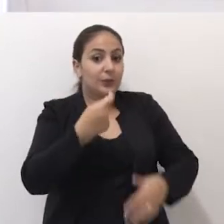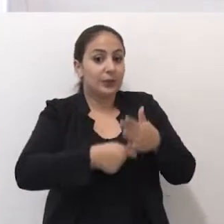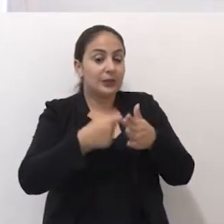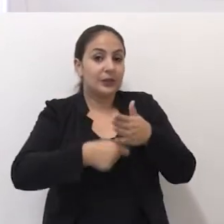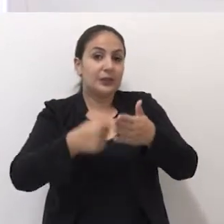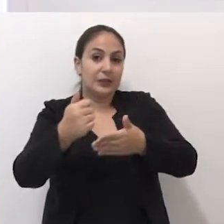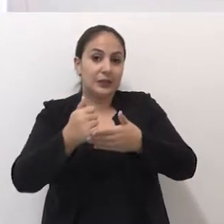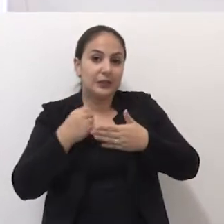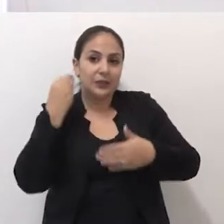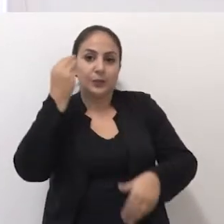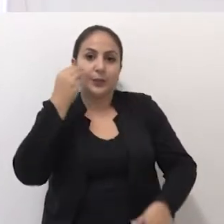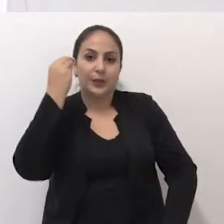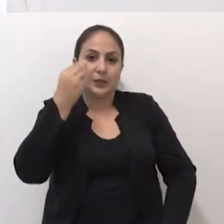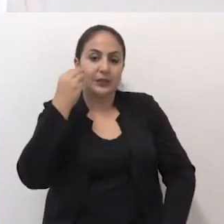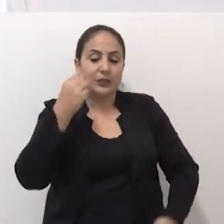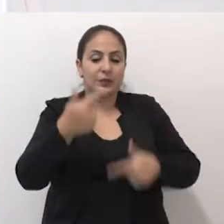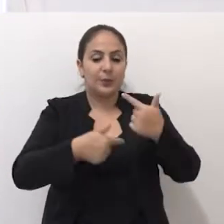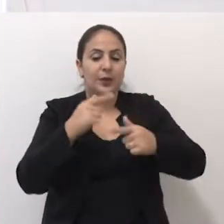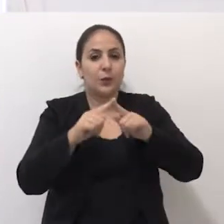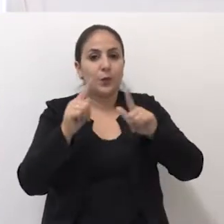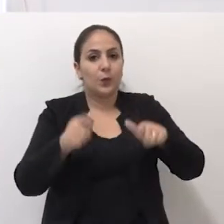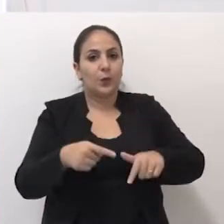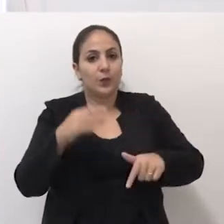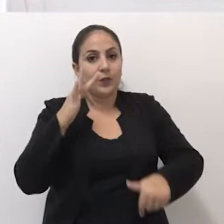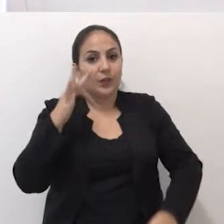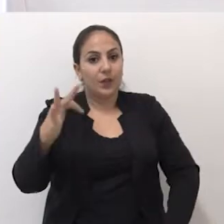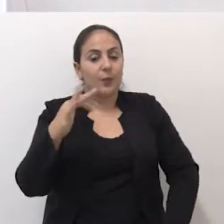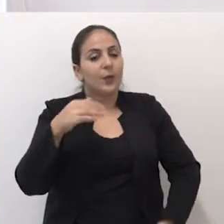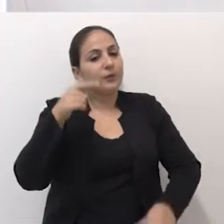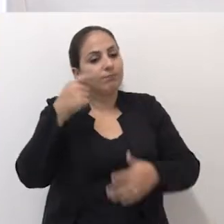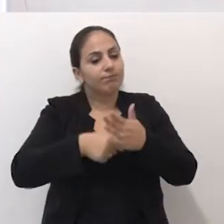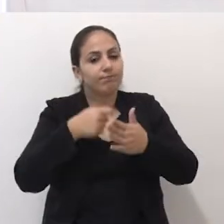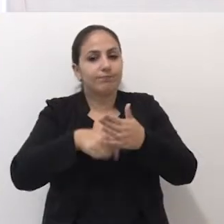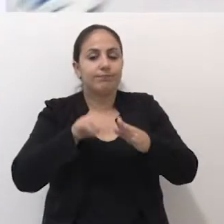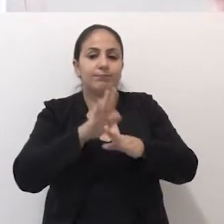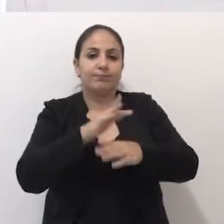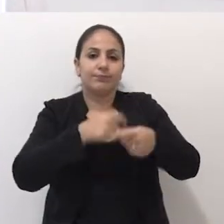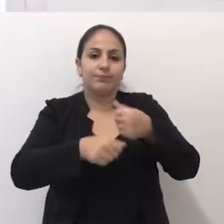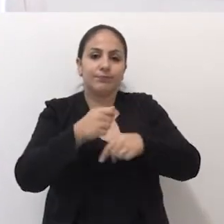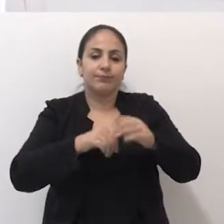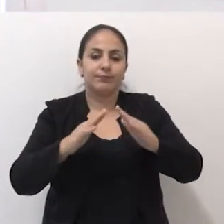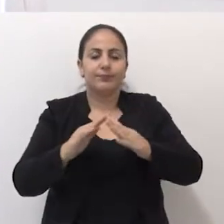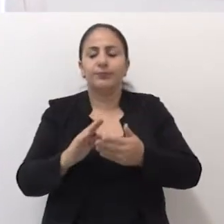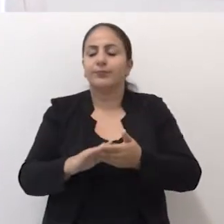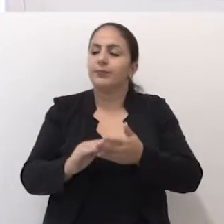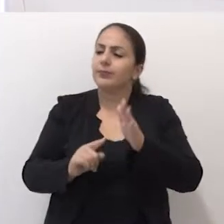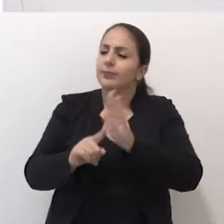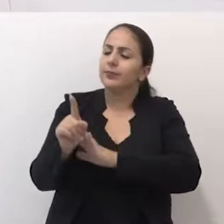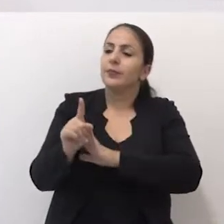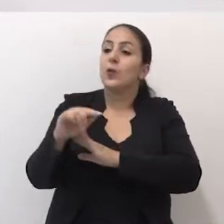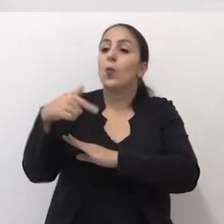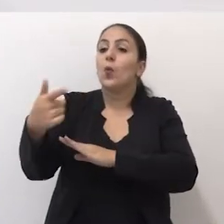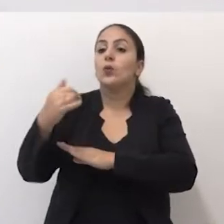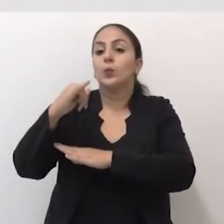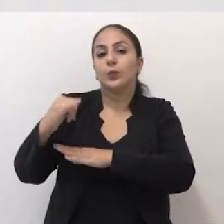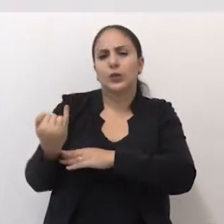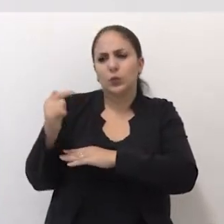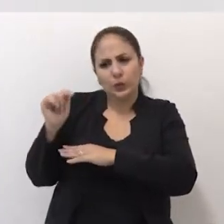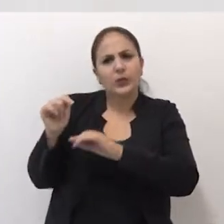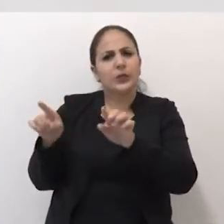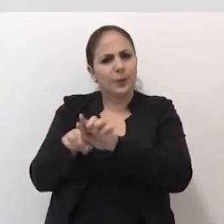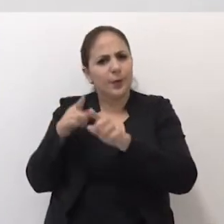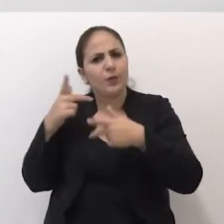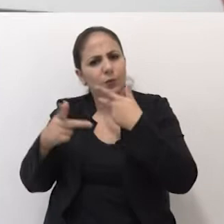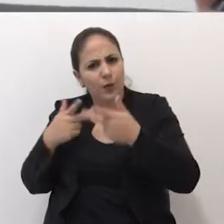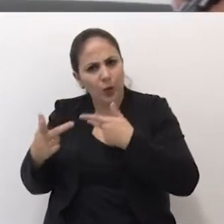experiência do Serviço Público Federal aqui para ajudar na administração da casa. Presidente, em outra oportunidade, o senhor também